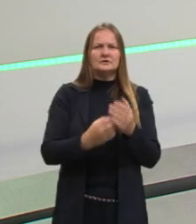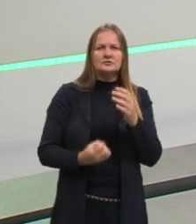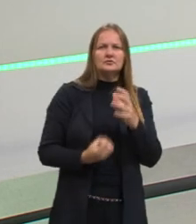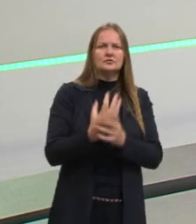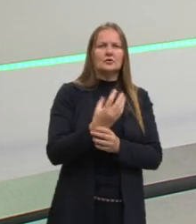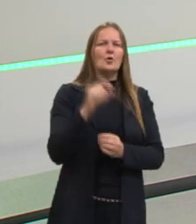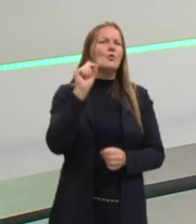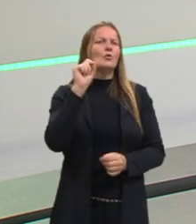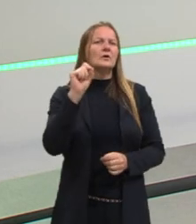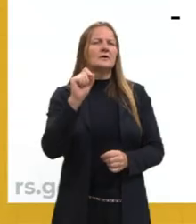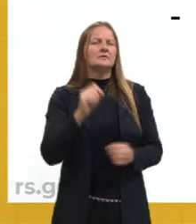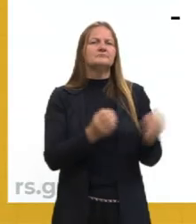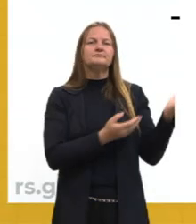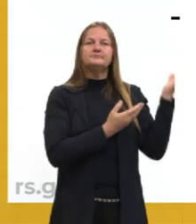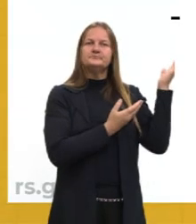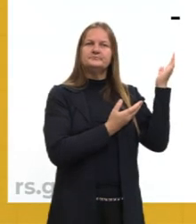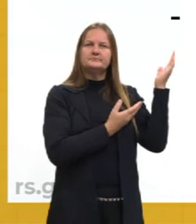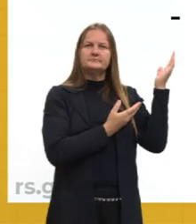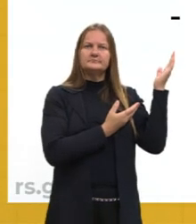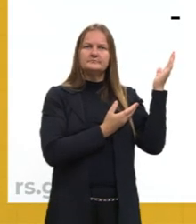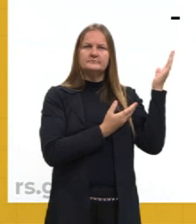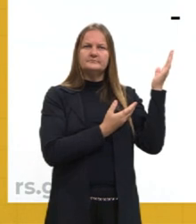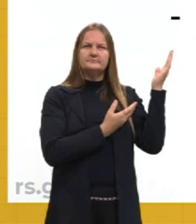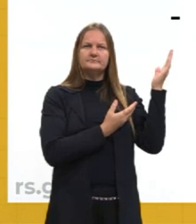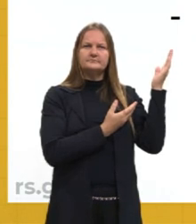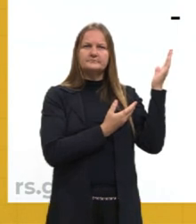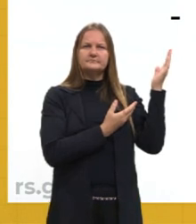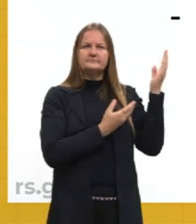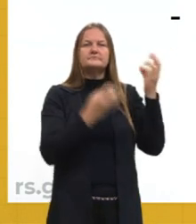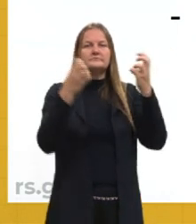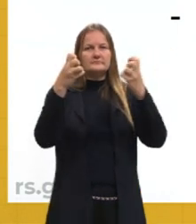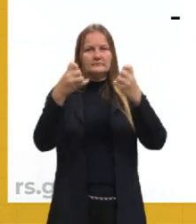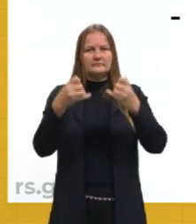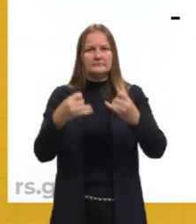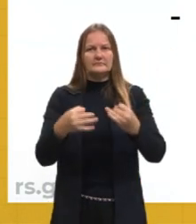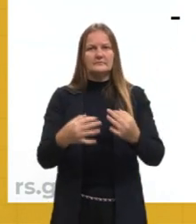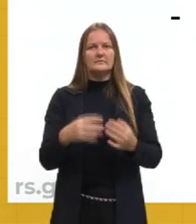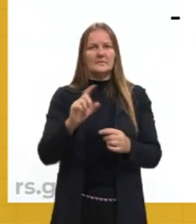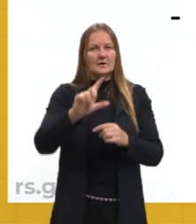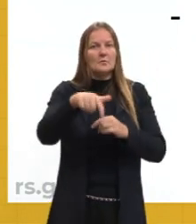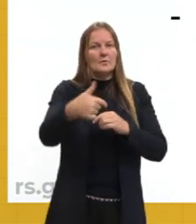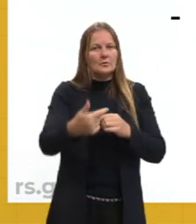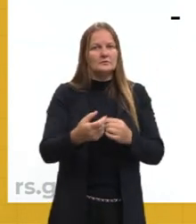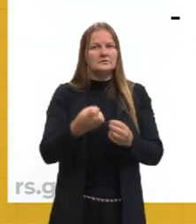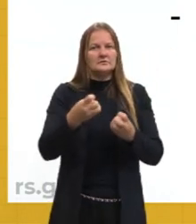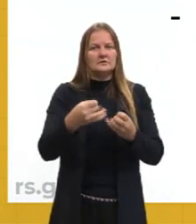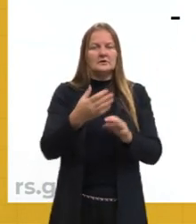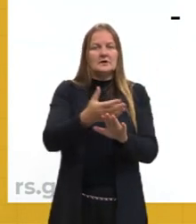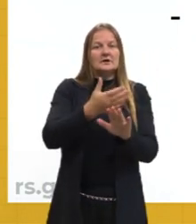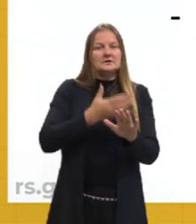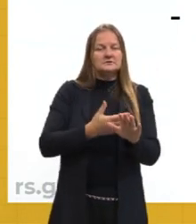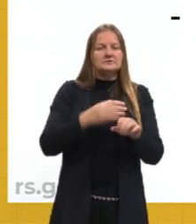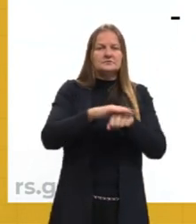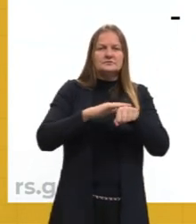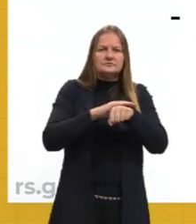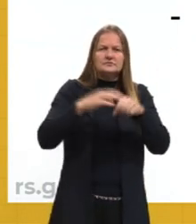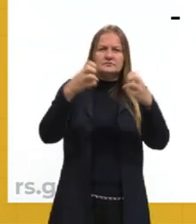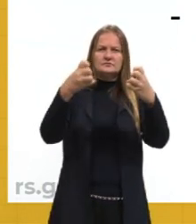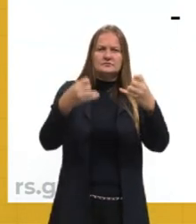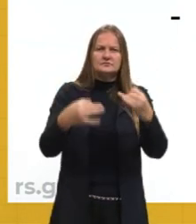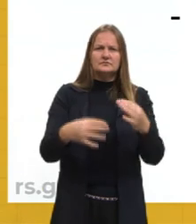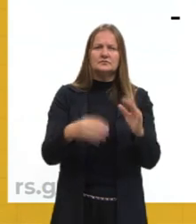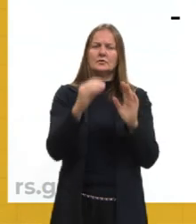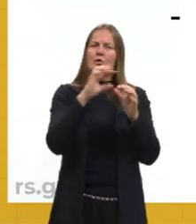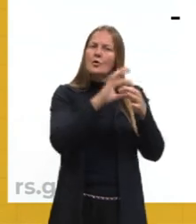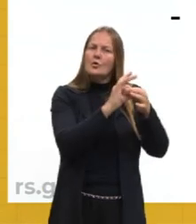foram essas 95 teses? A gente vai falar logo mais, mas antes a gente vai falar do nosso